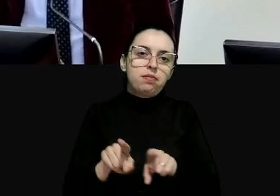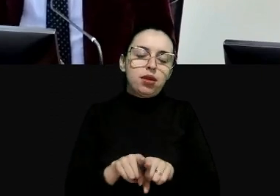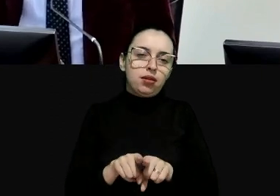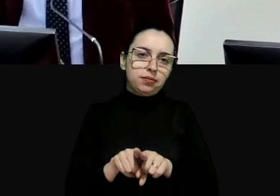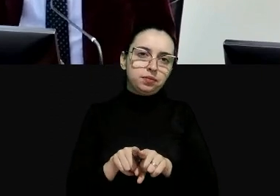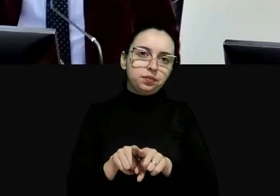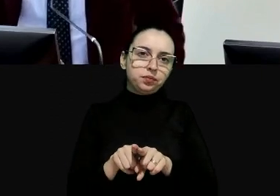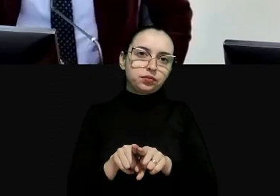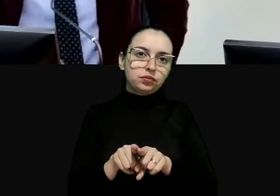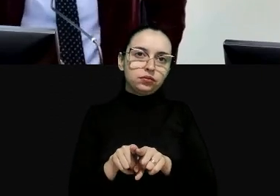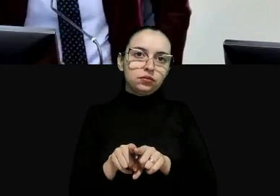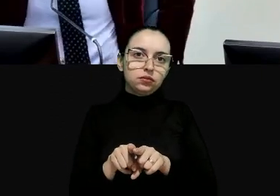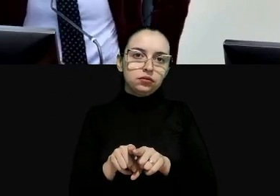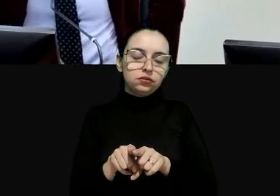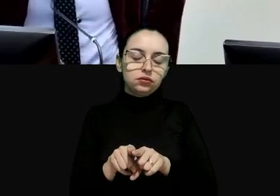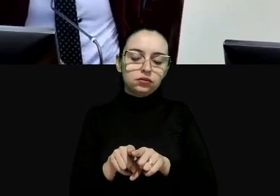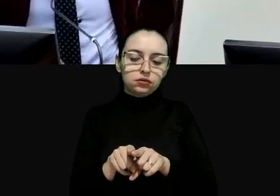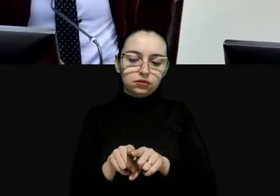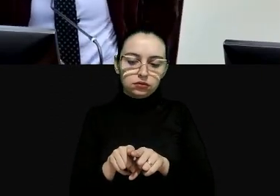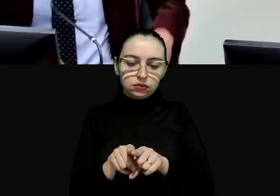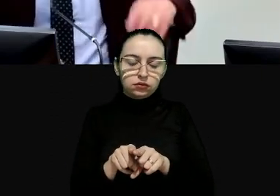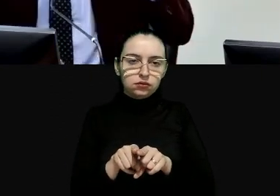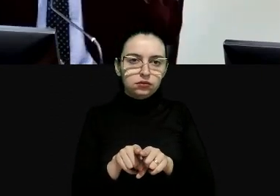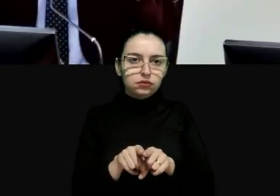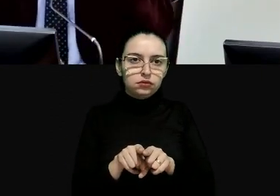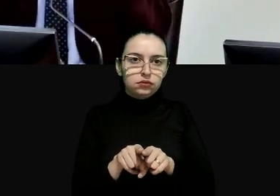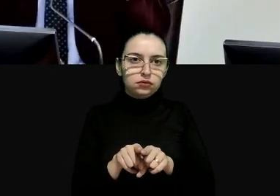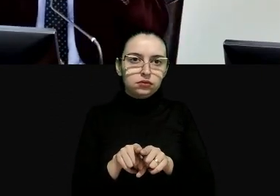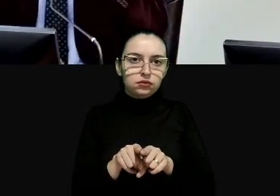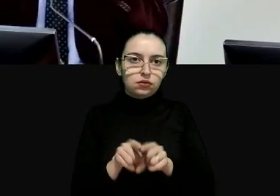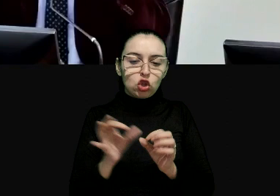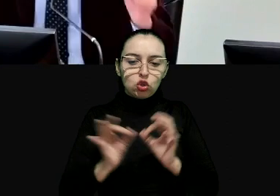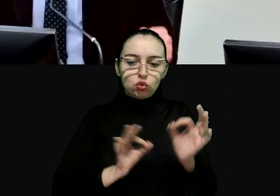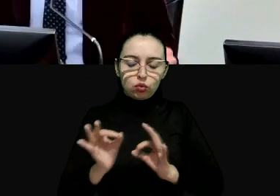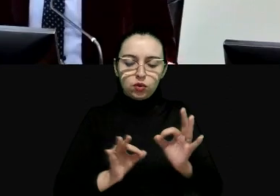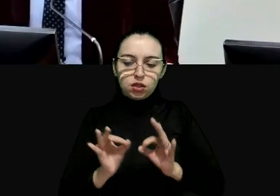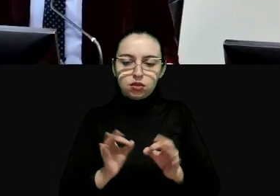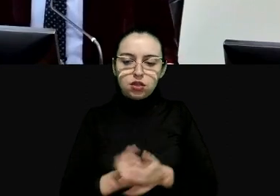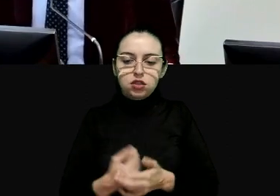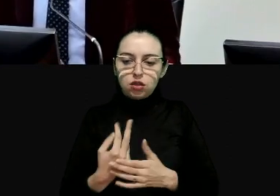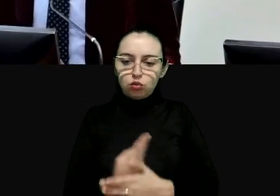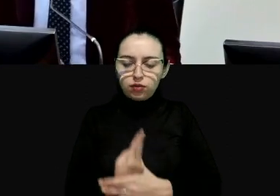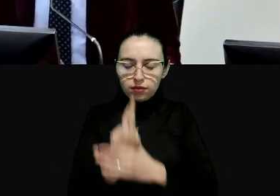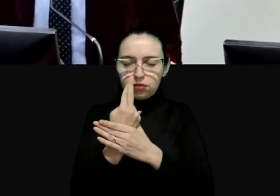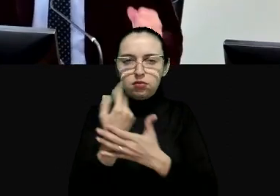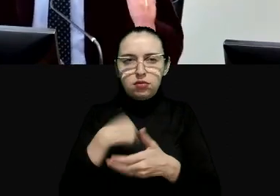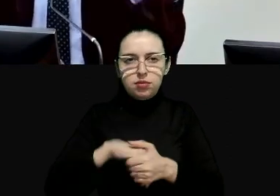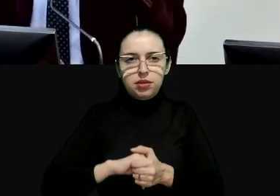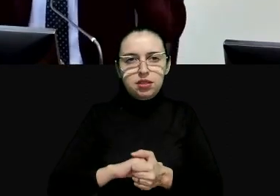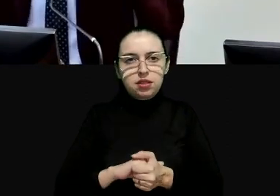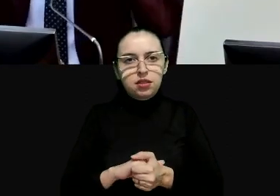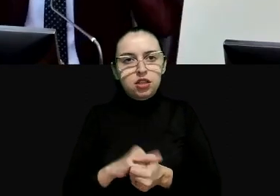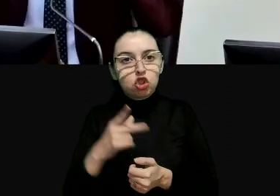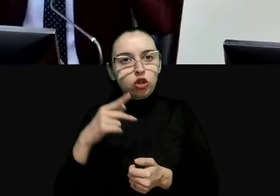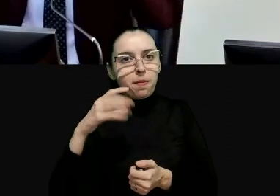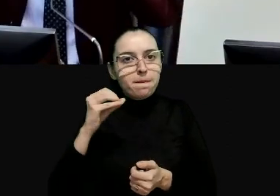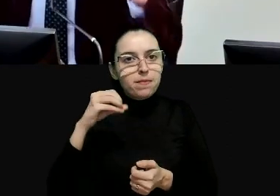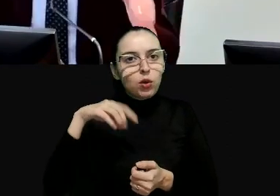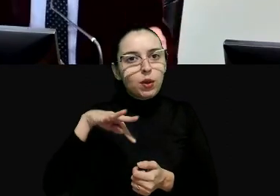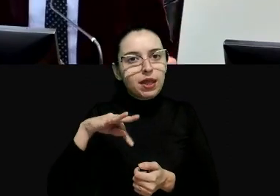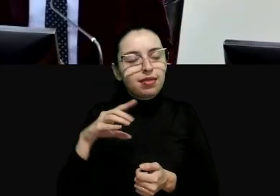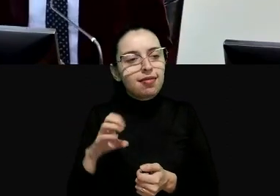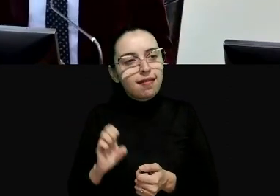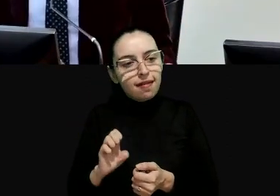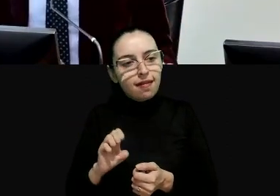e isso não são somente uma organização do poder senão têm uma visão